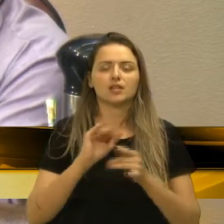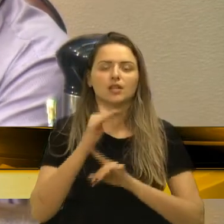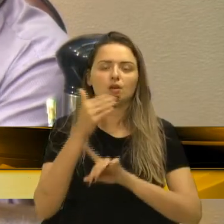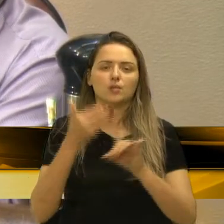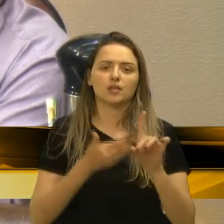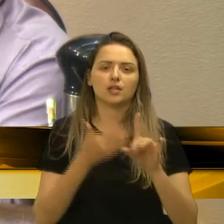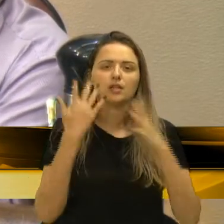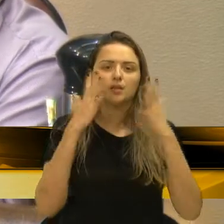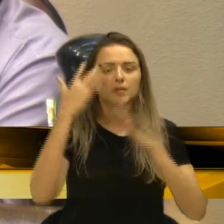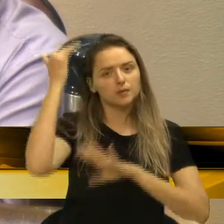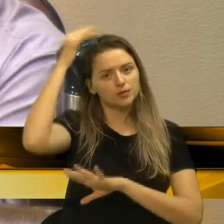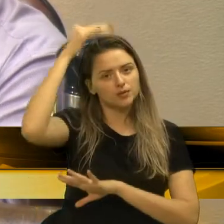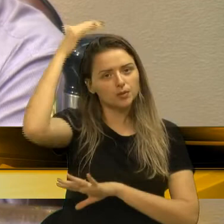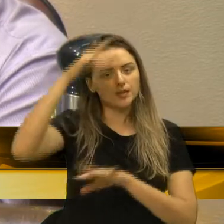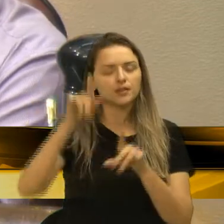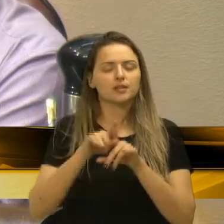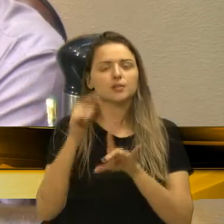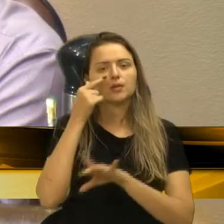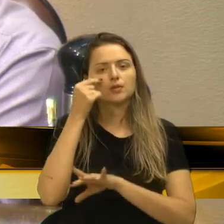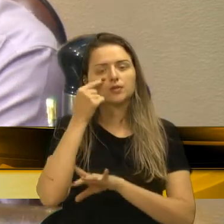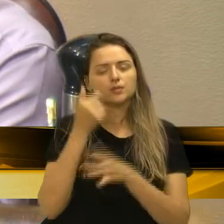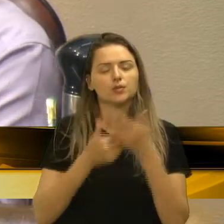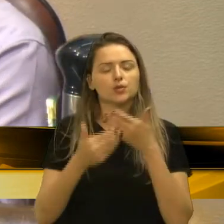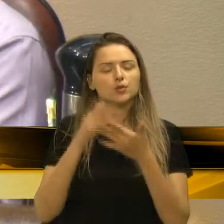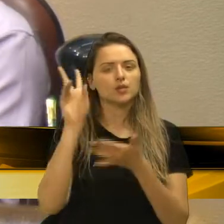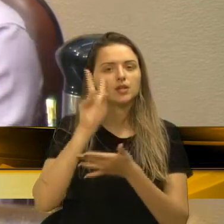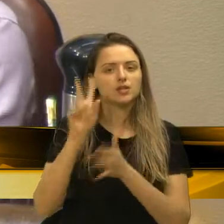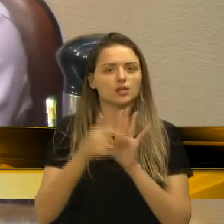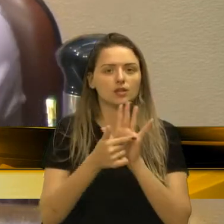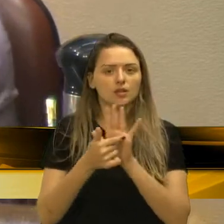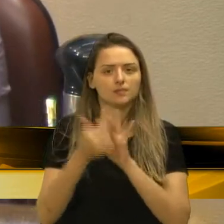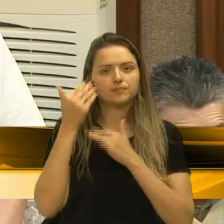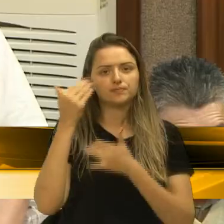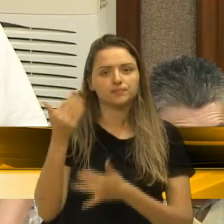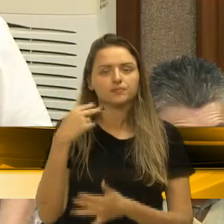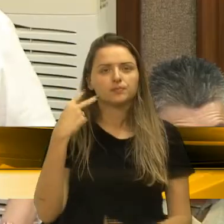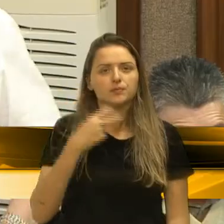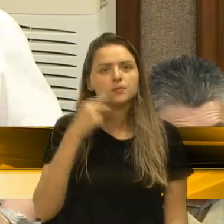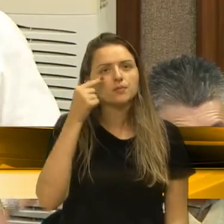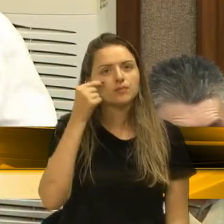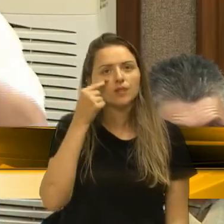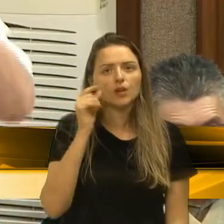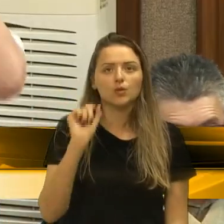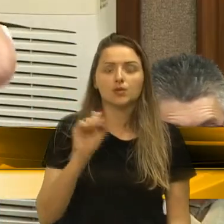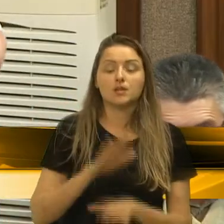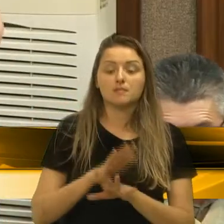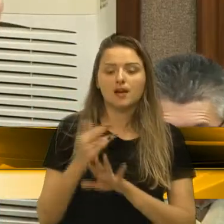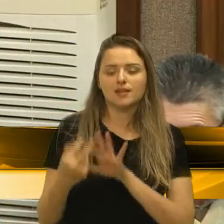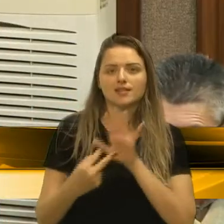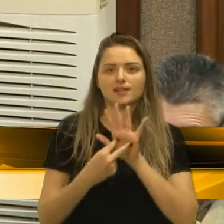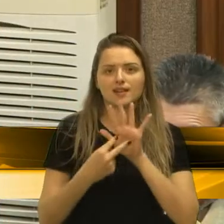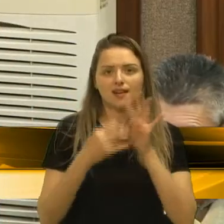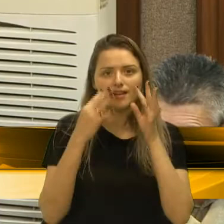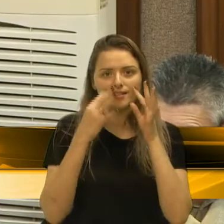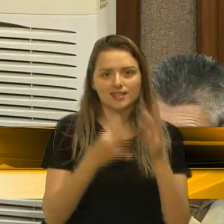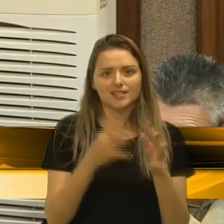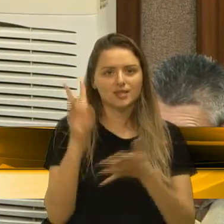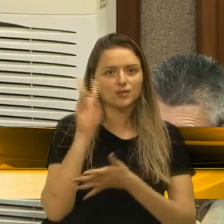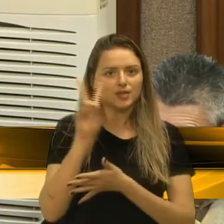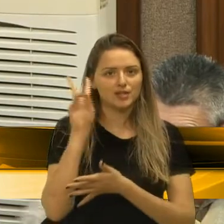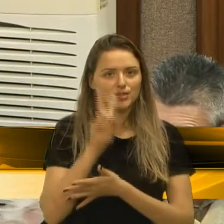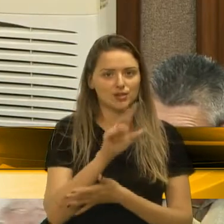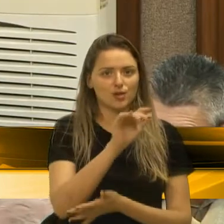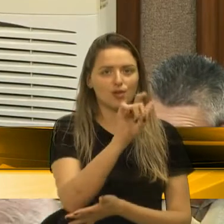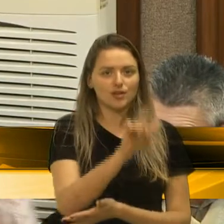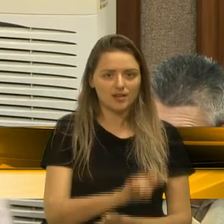Tomé e também ao vereador Friço pelo histórico que coloca aqui. Obrigado, vereador Danilozzi. O que chama a atenção na biografia do Adelar